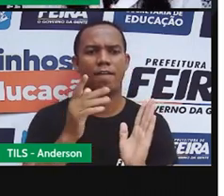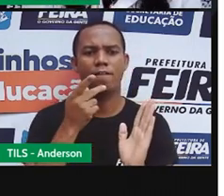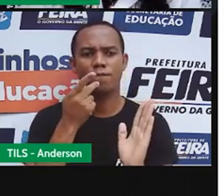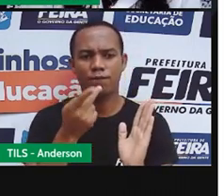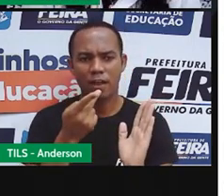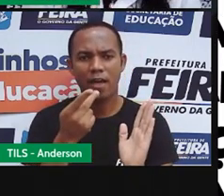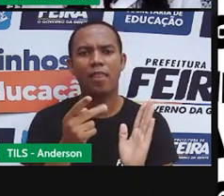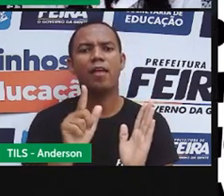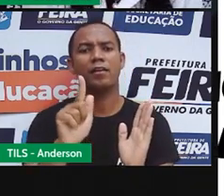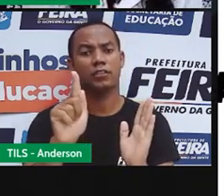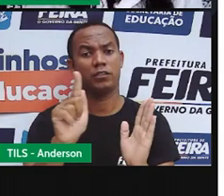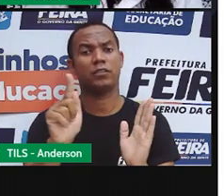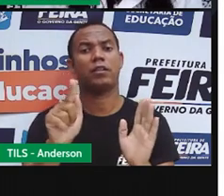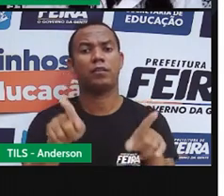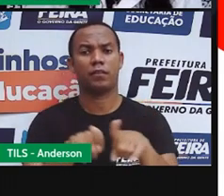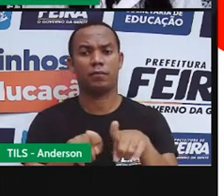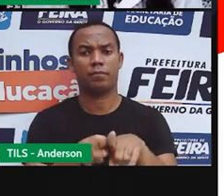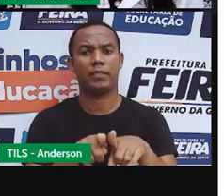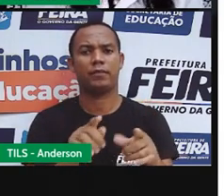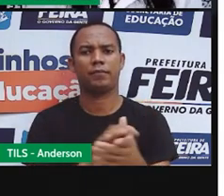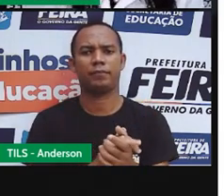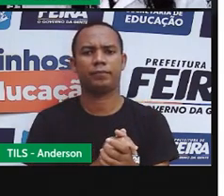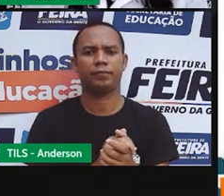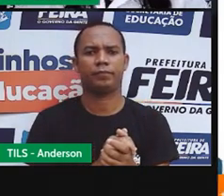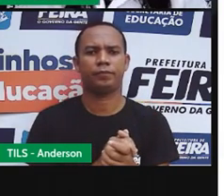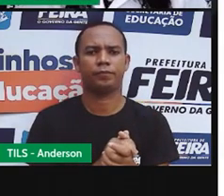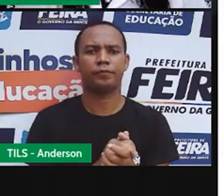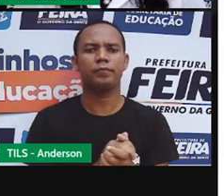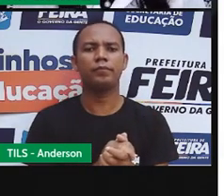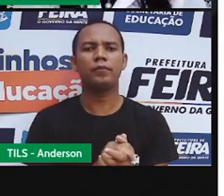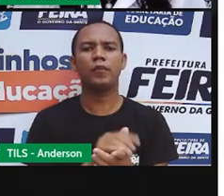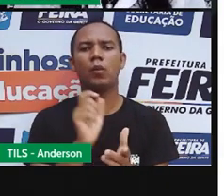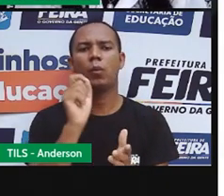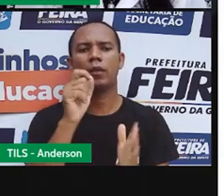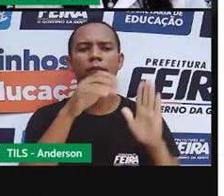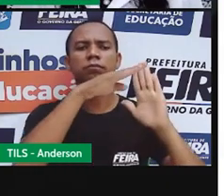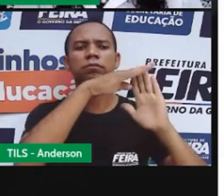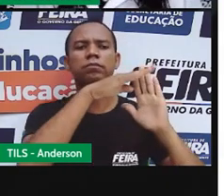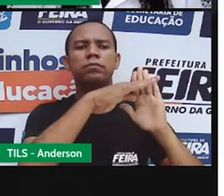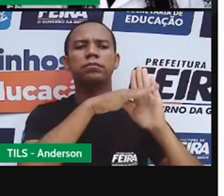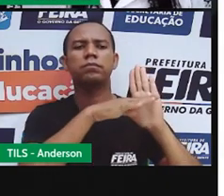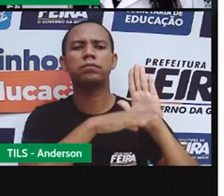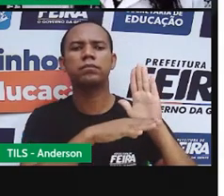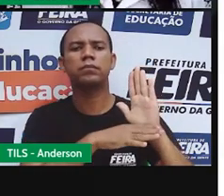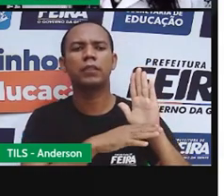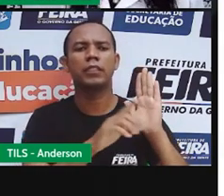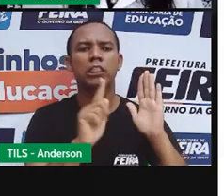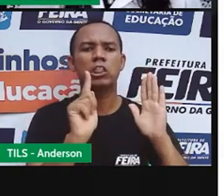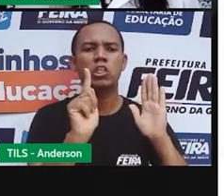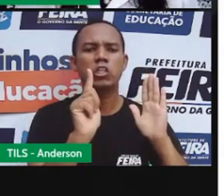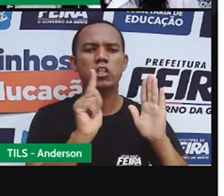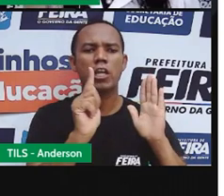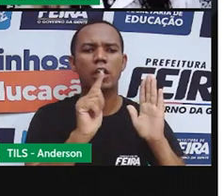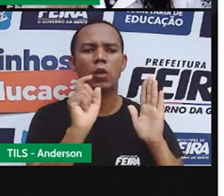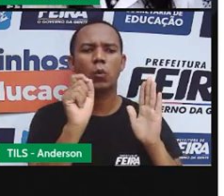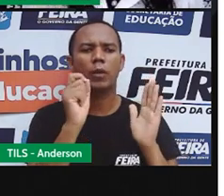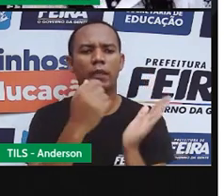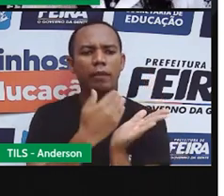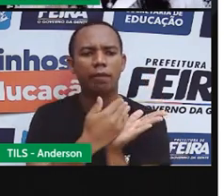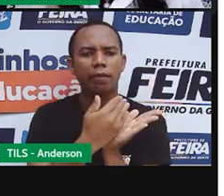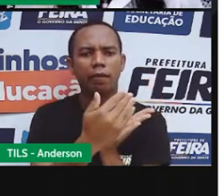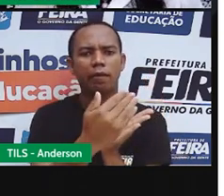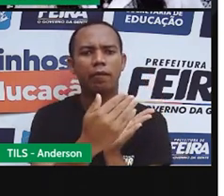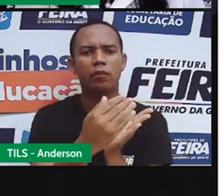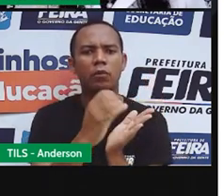é de G mesmo. A regrinha, o G seguido de